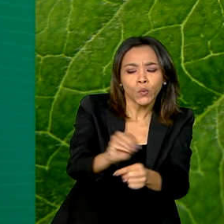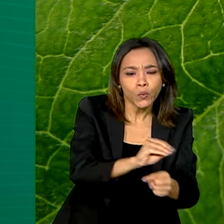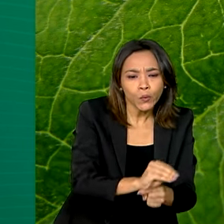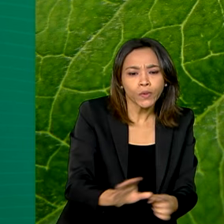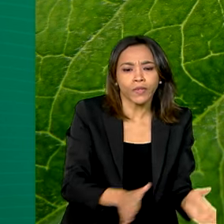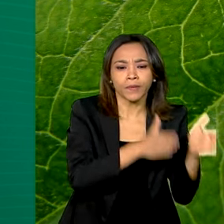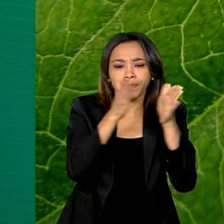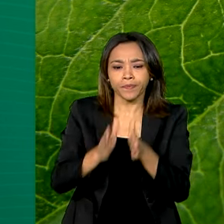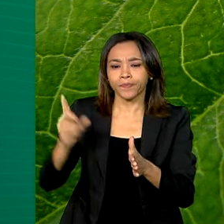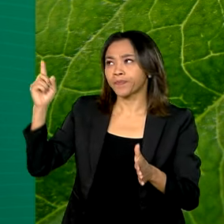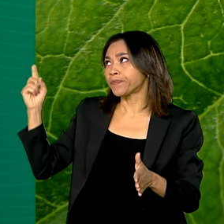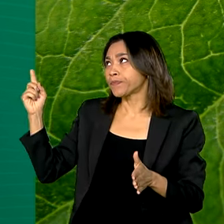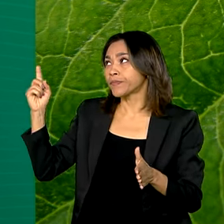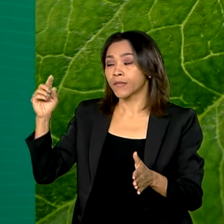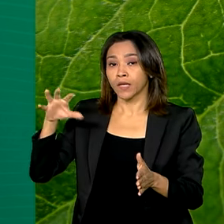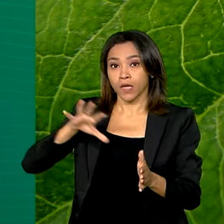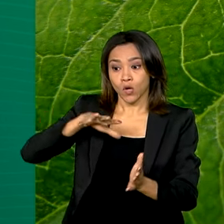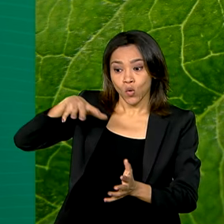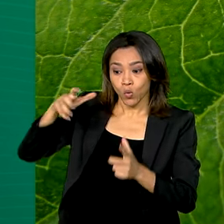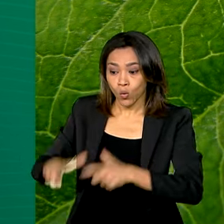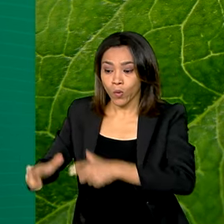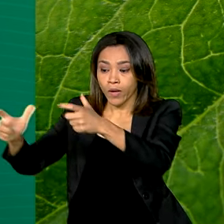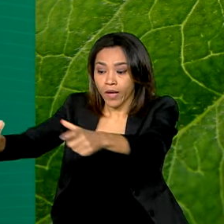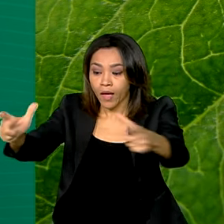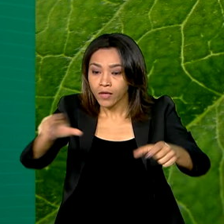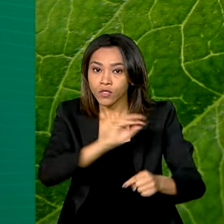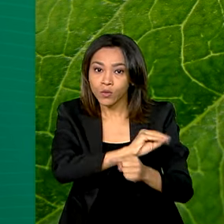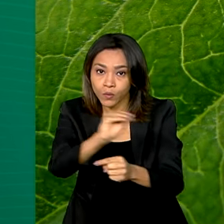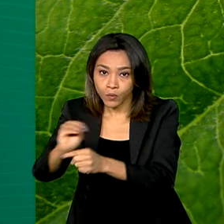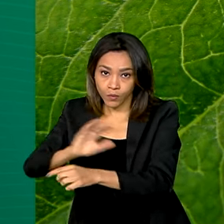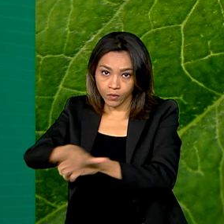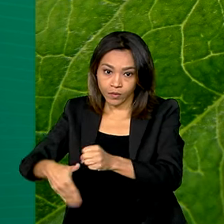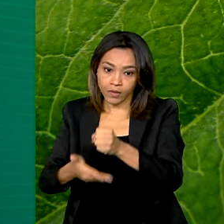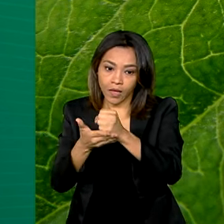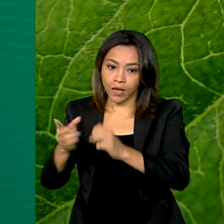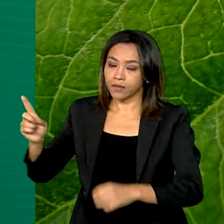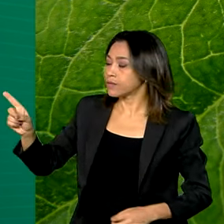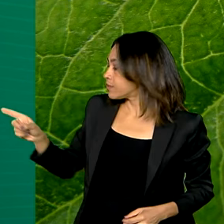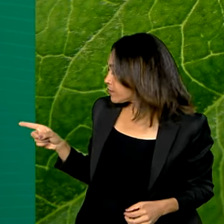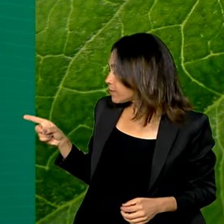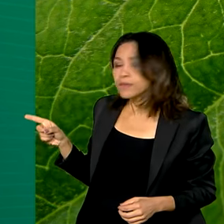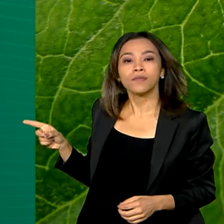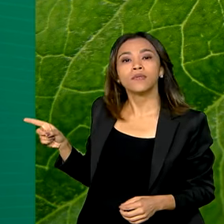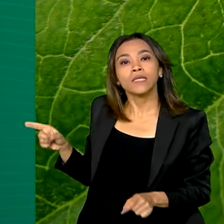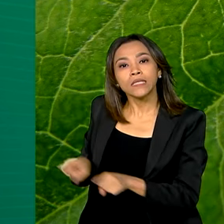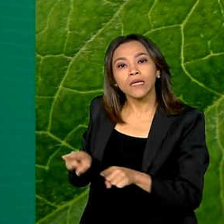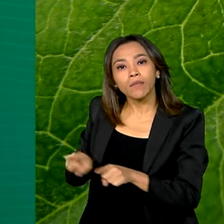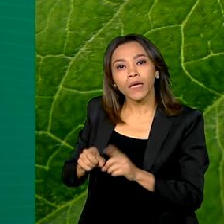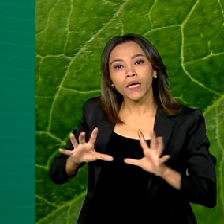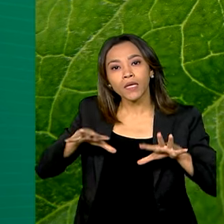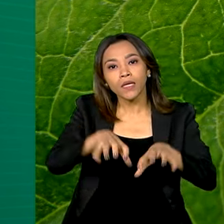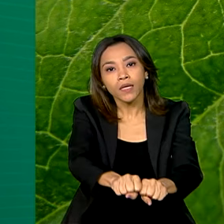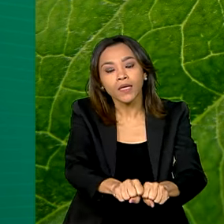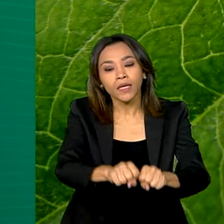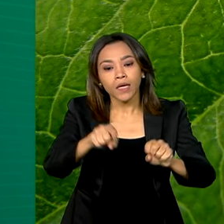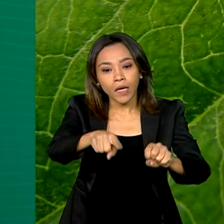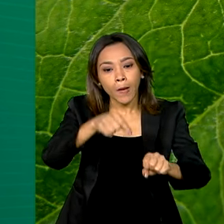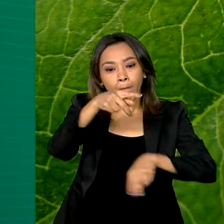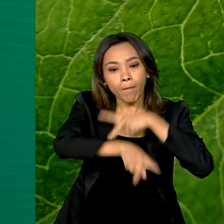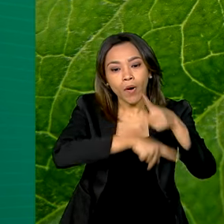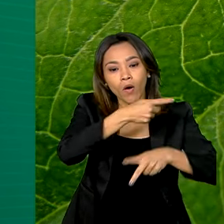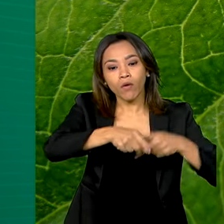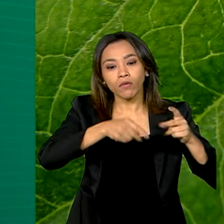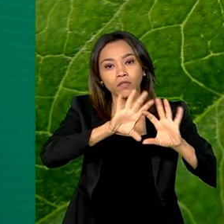unidades de conservação de uso sustentável e em territórios ocupados por povos e comunidades